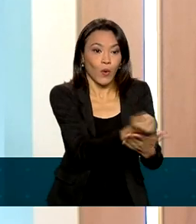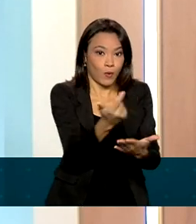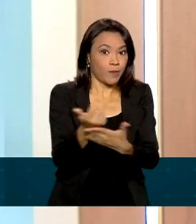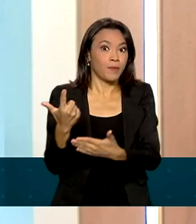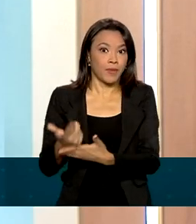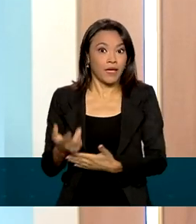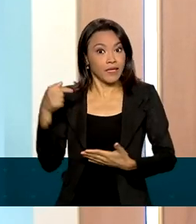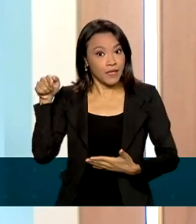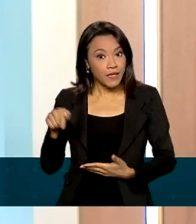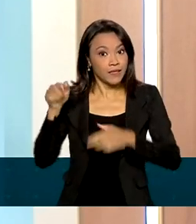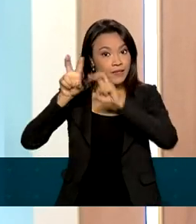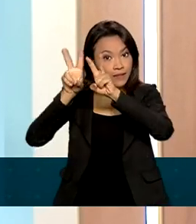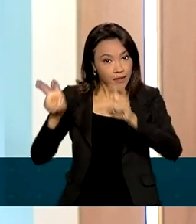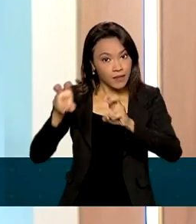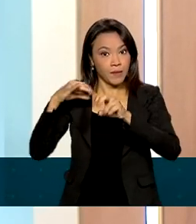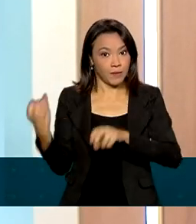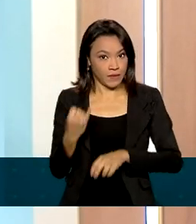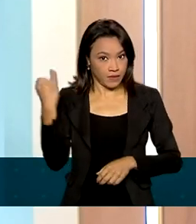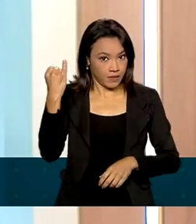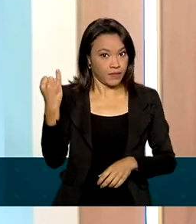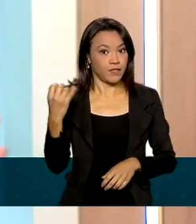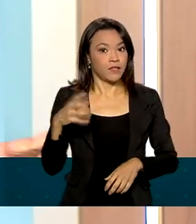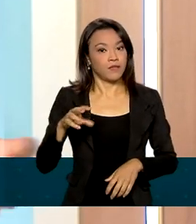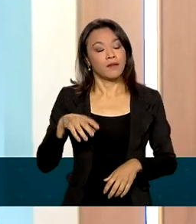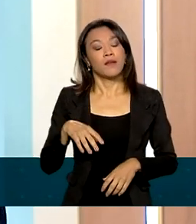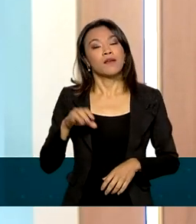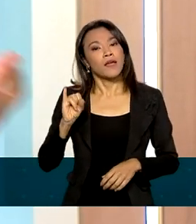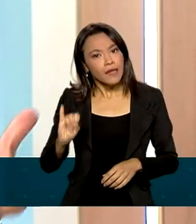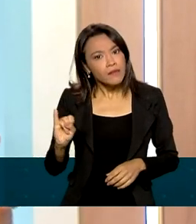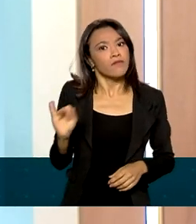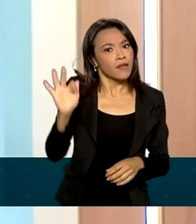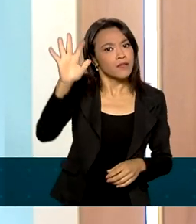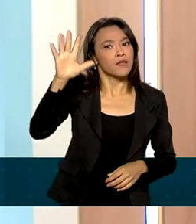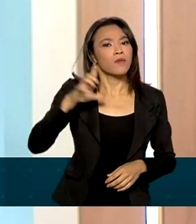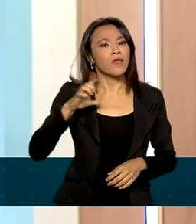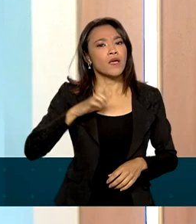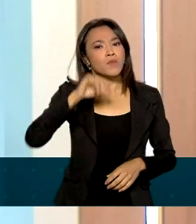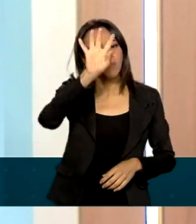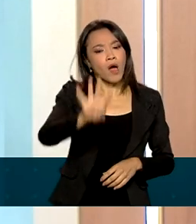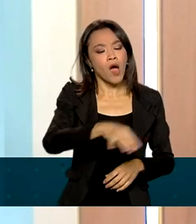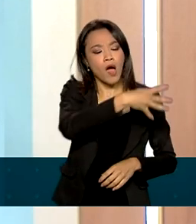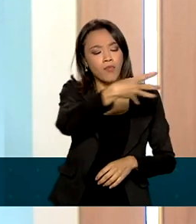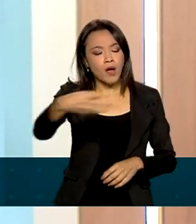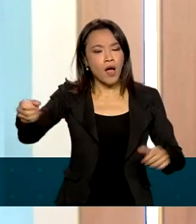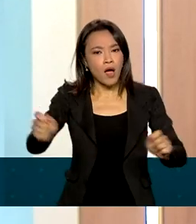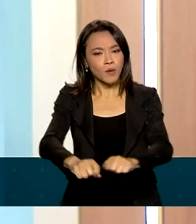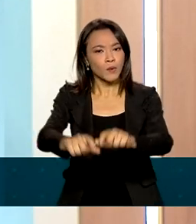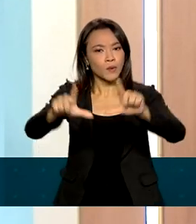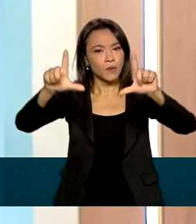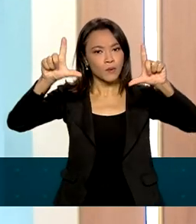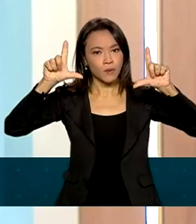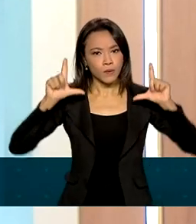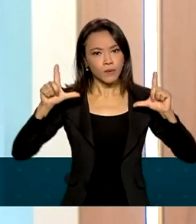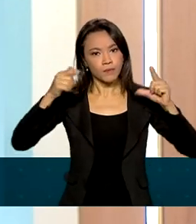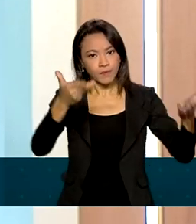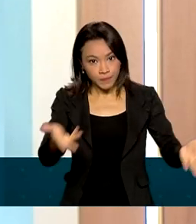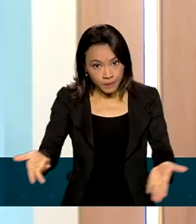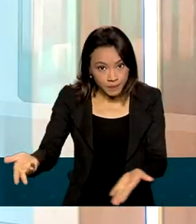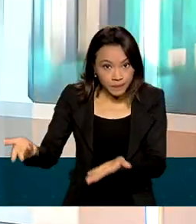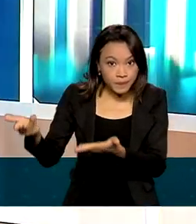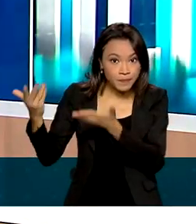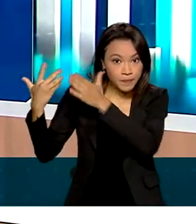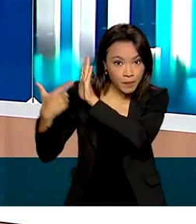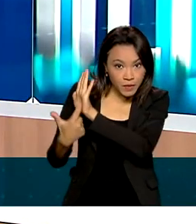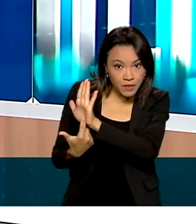para tratar desse tema tão importante, nós produzimos uma tabela aqui, junto com a nossa equipe de produção, para explicar para você,